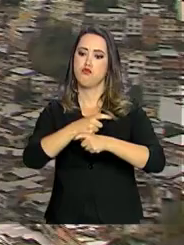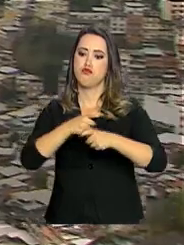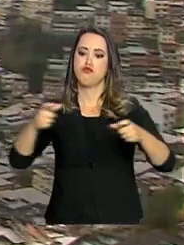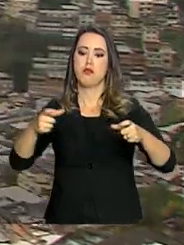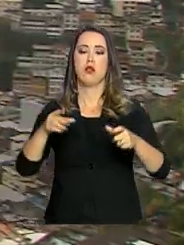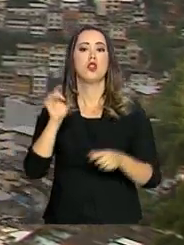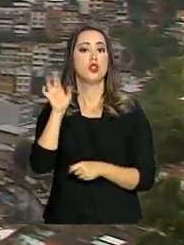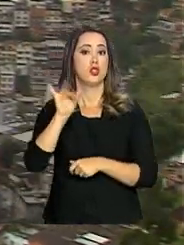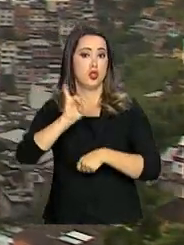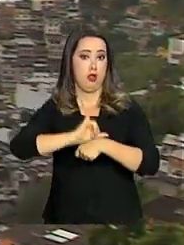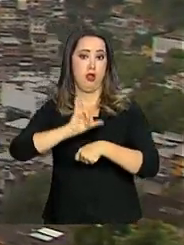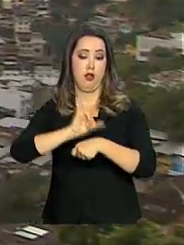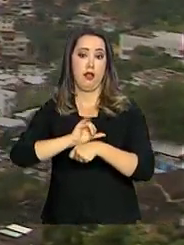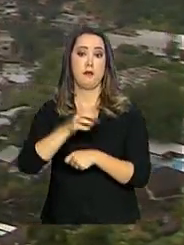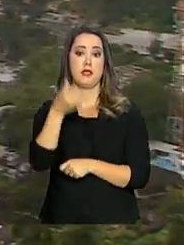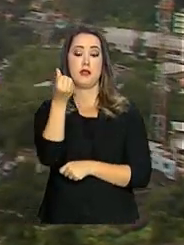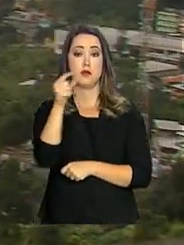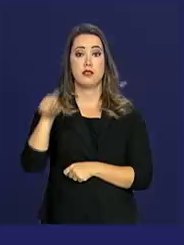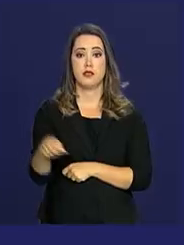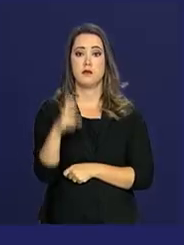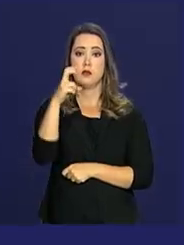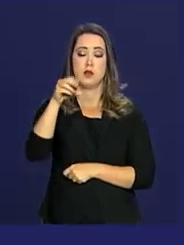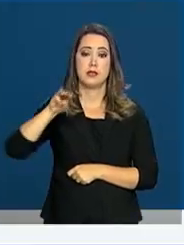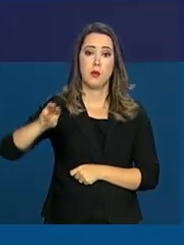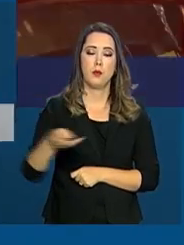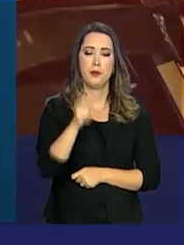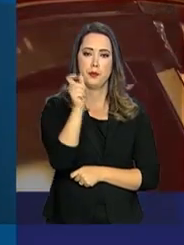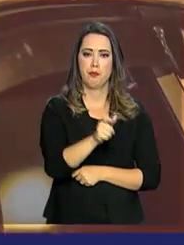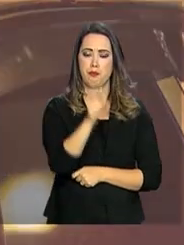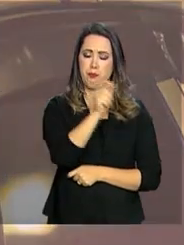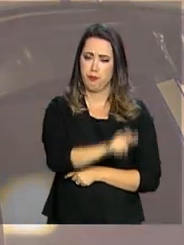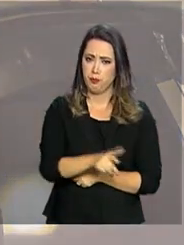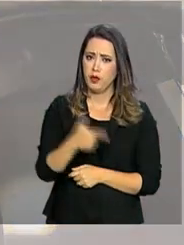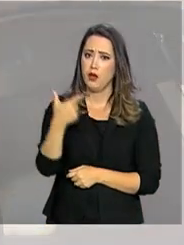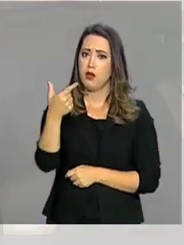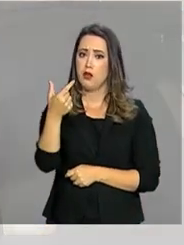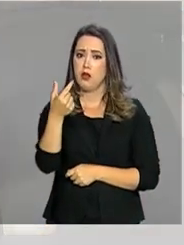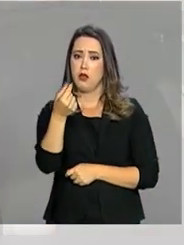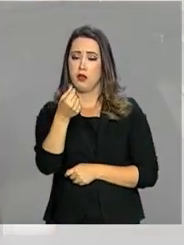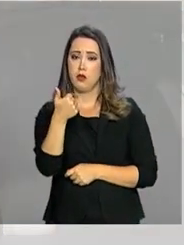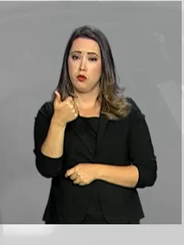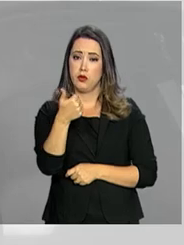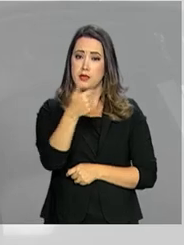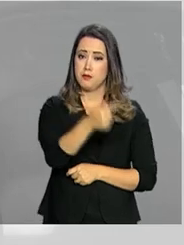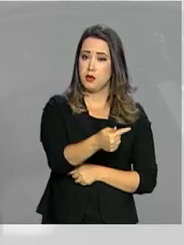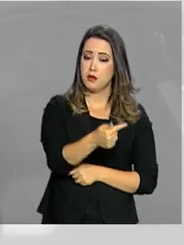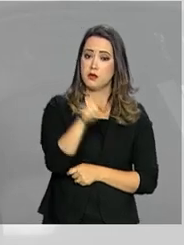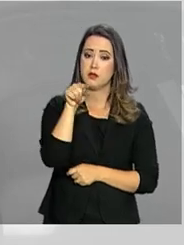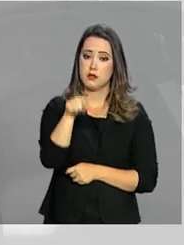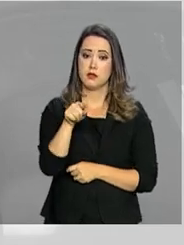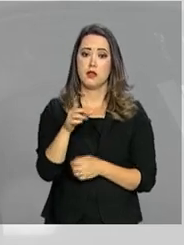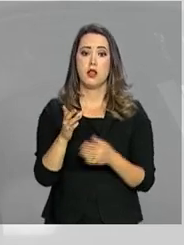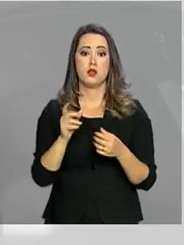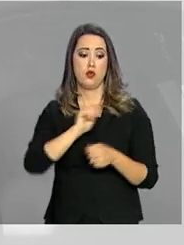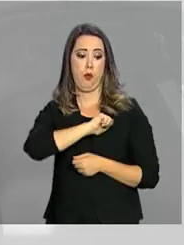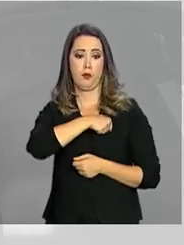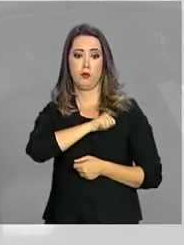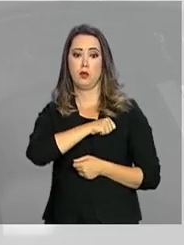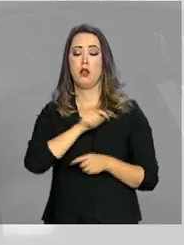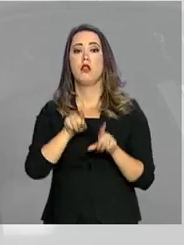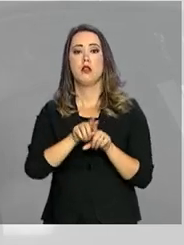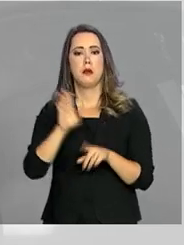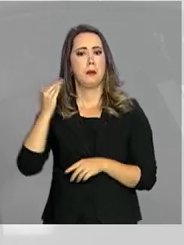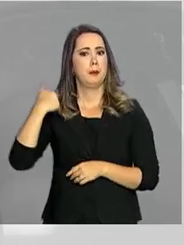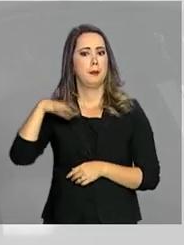moram 6 milhões e meio de pessoas. Em 2017, as delegacias de polícia do Estado do Rio registraram mais